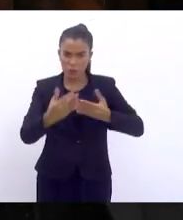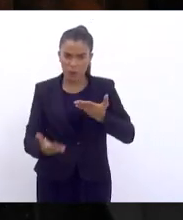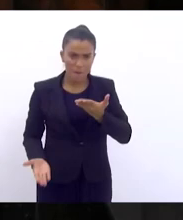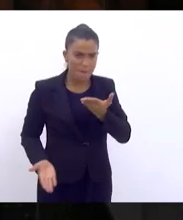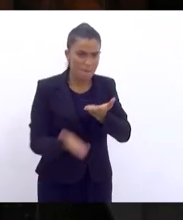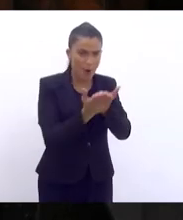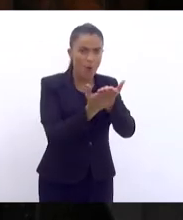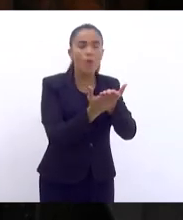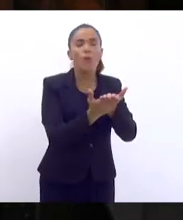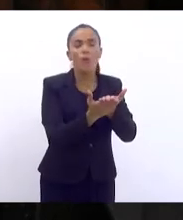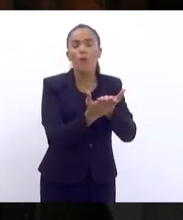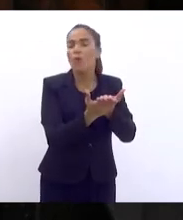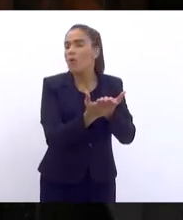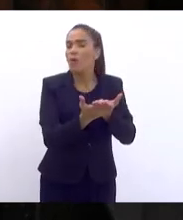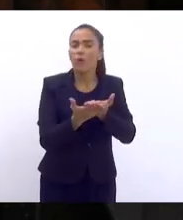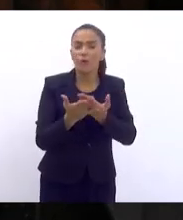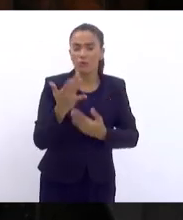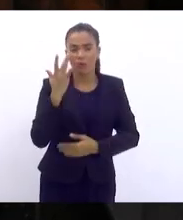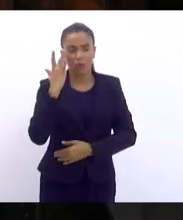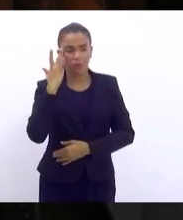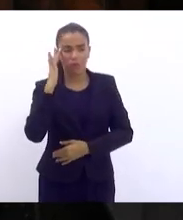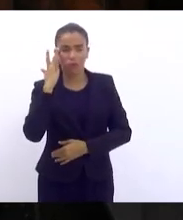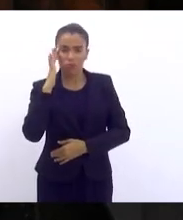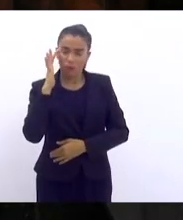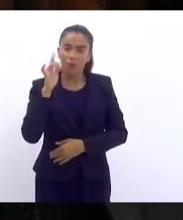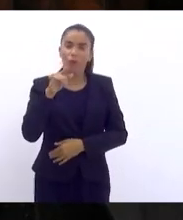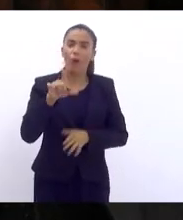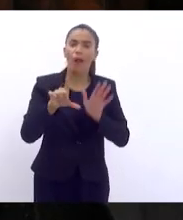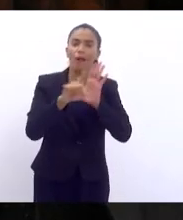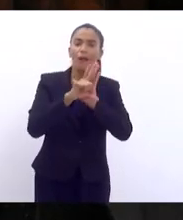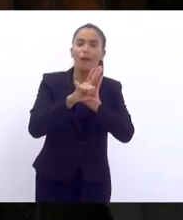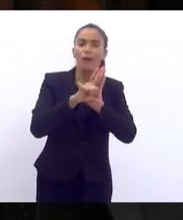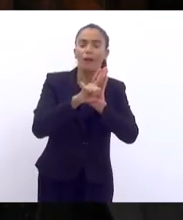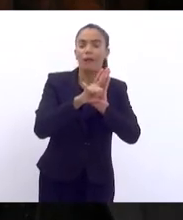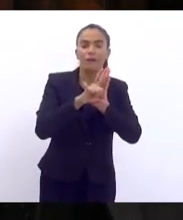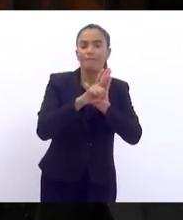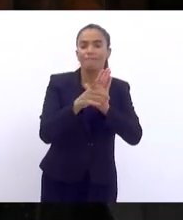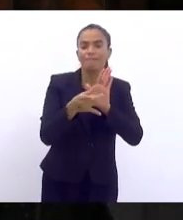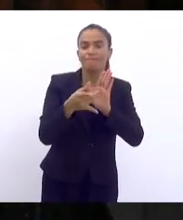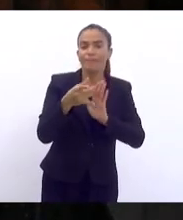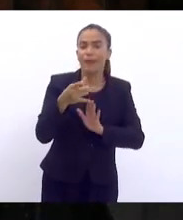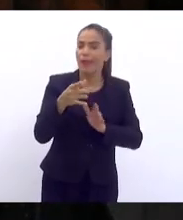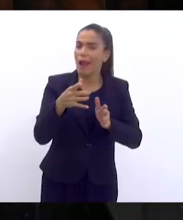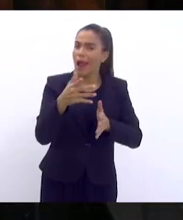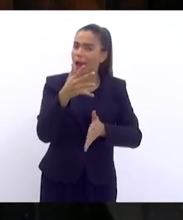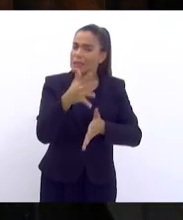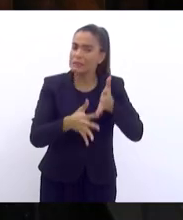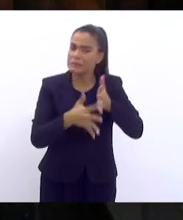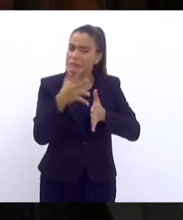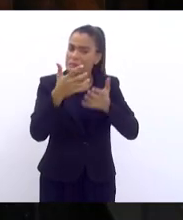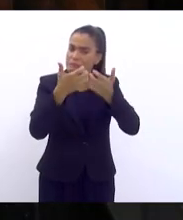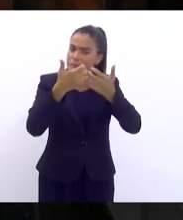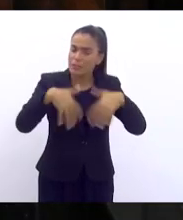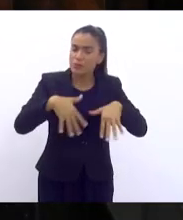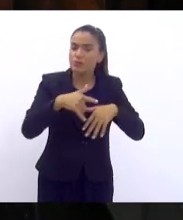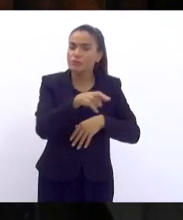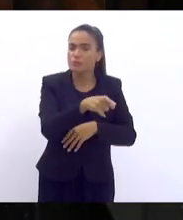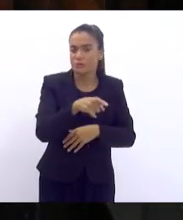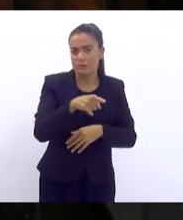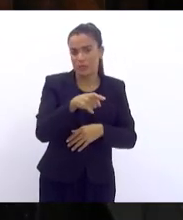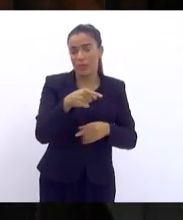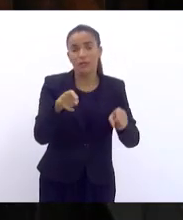presidente, quando acho que uma lei é prejudicial e é inconstitucional.